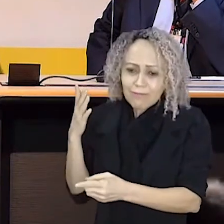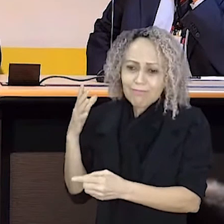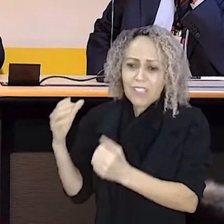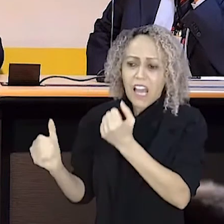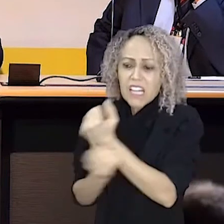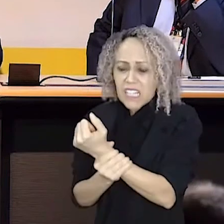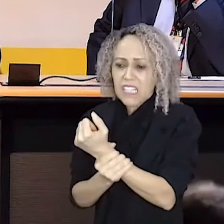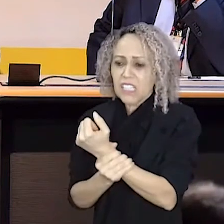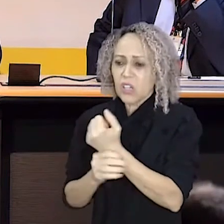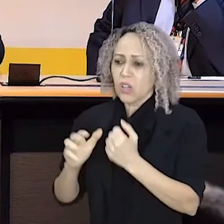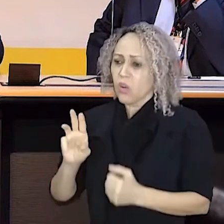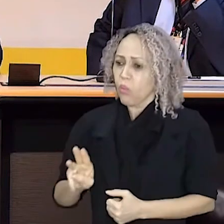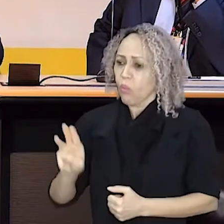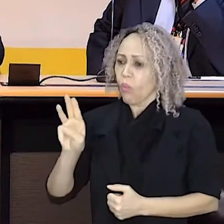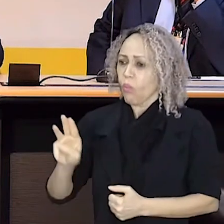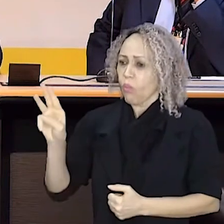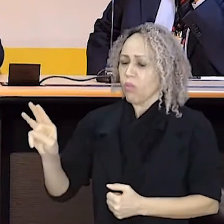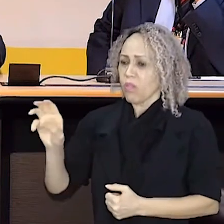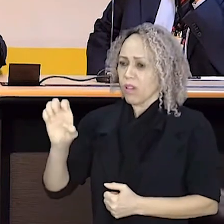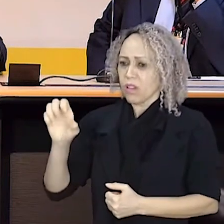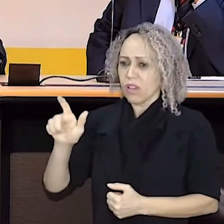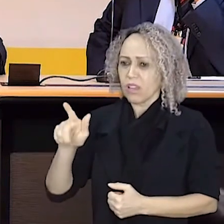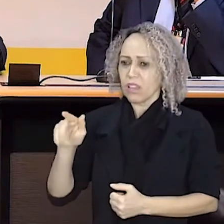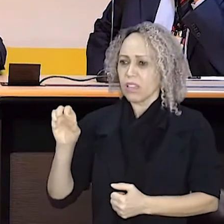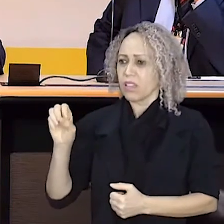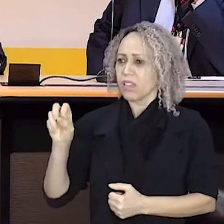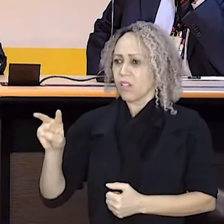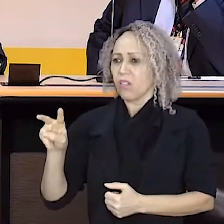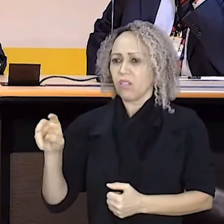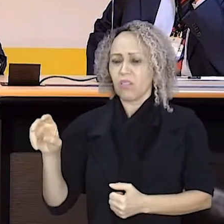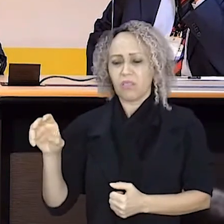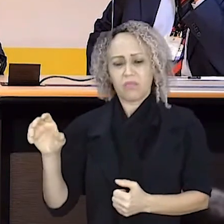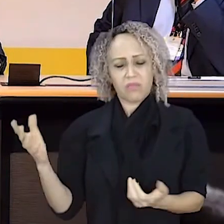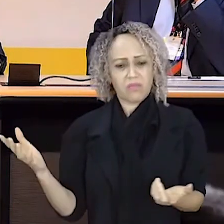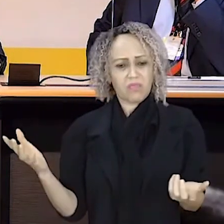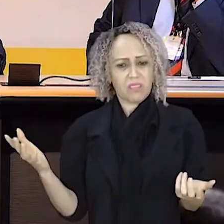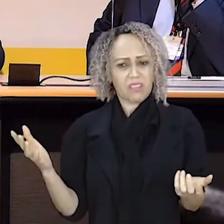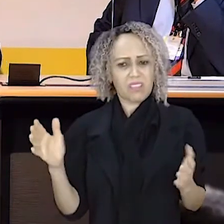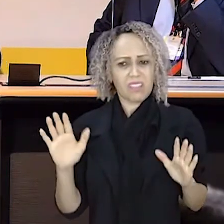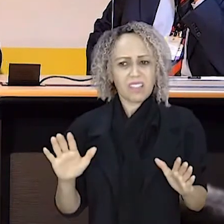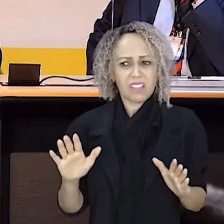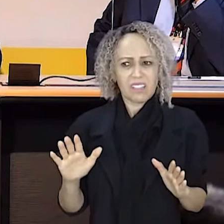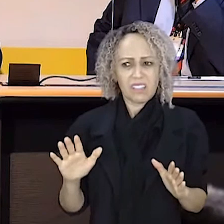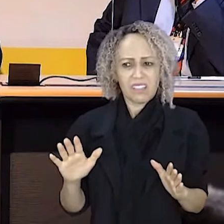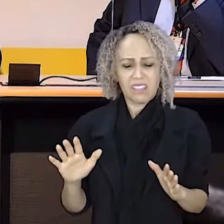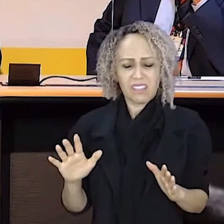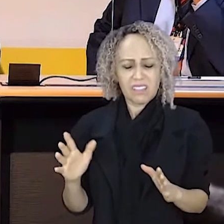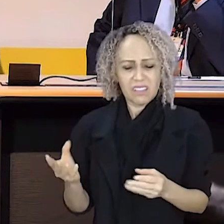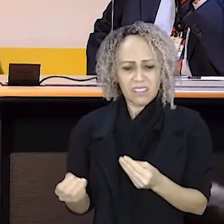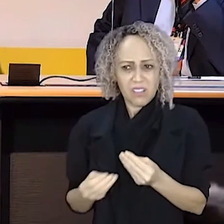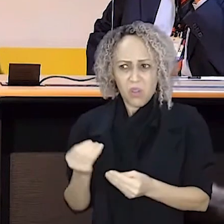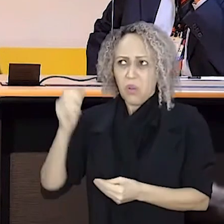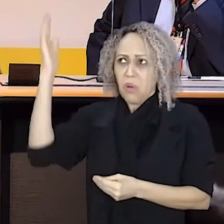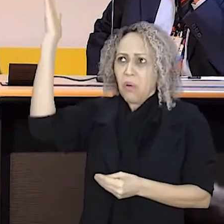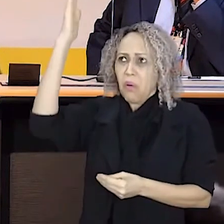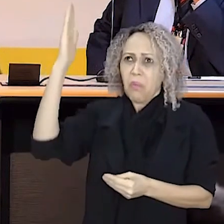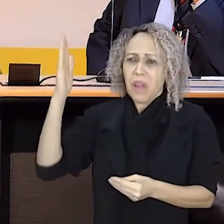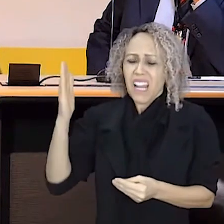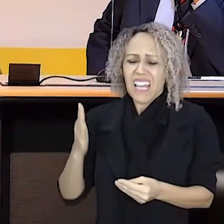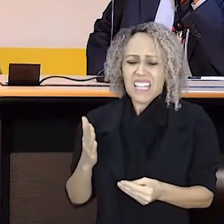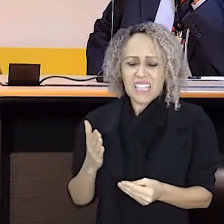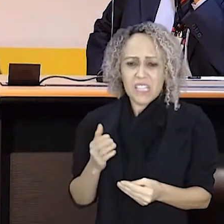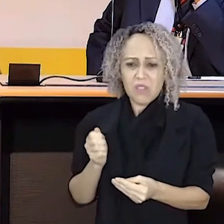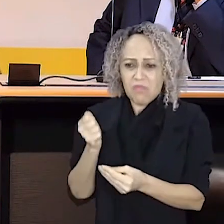Mas não é só um párea. É um párea que deve 5 bilhões para os organismos multilaterais. Isso significa que o Brasil será excluído desses